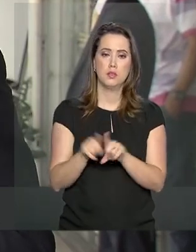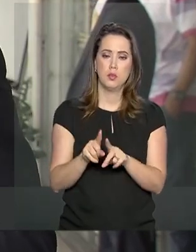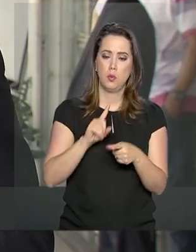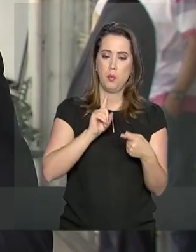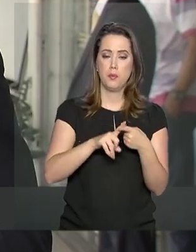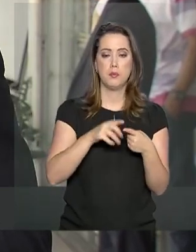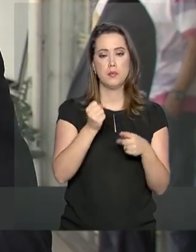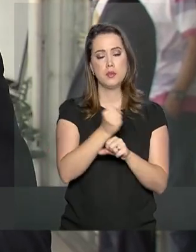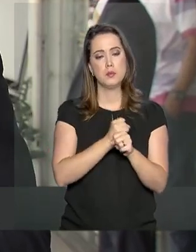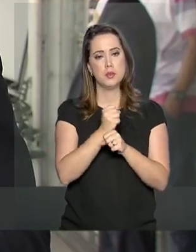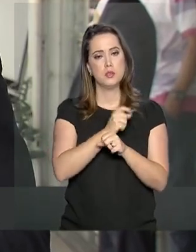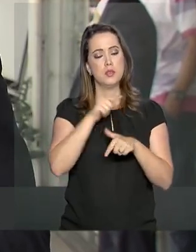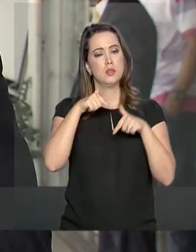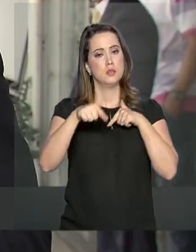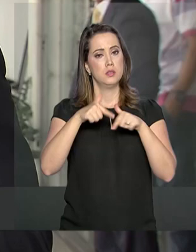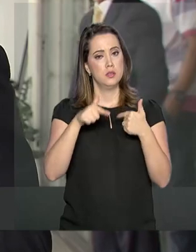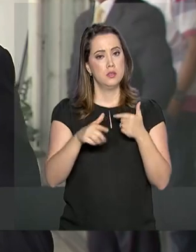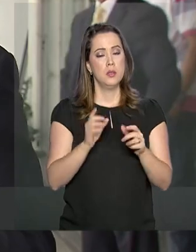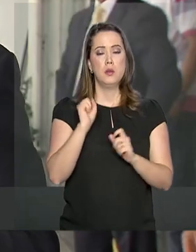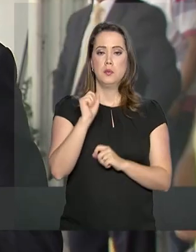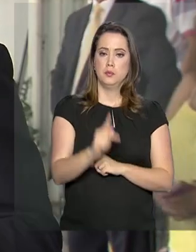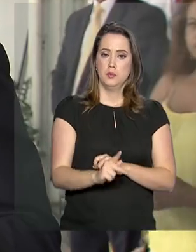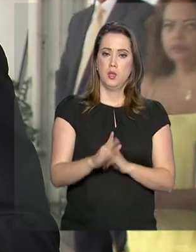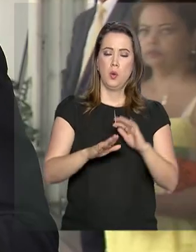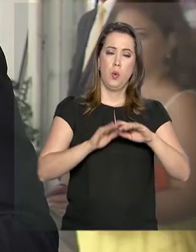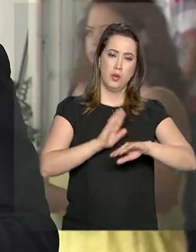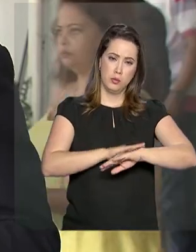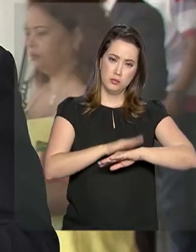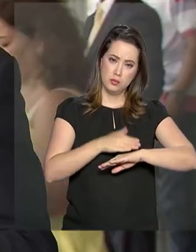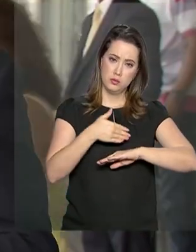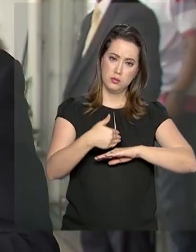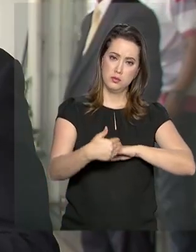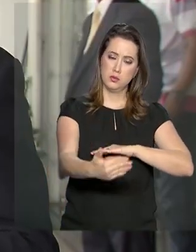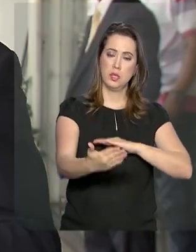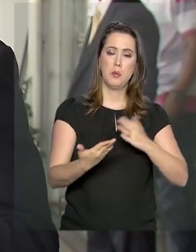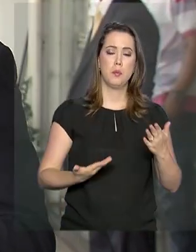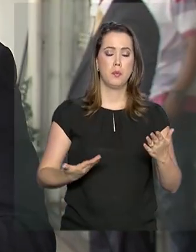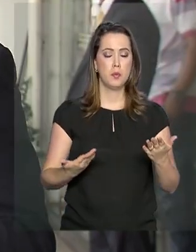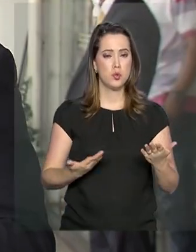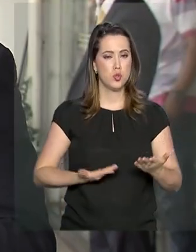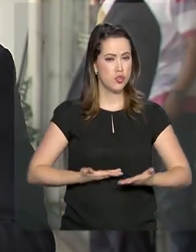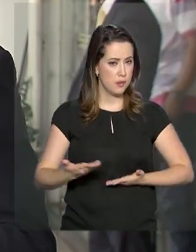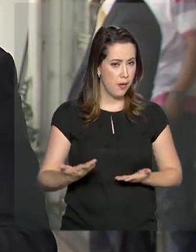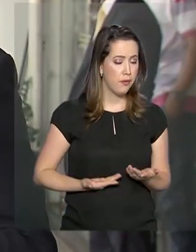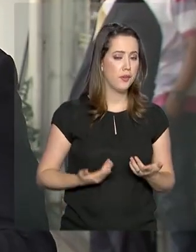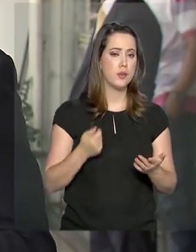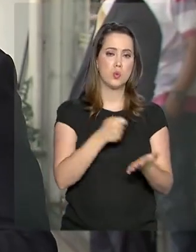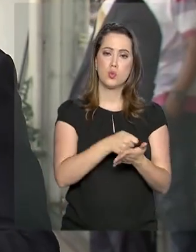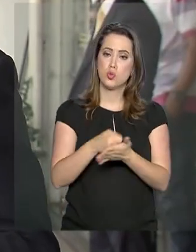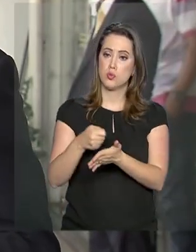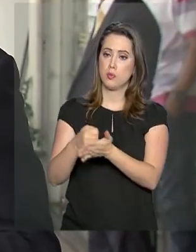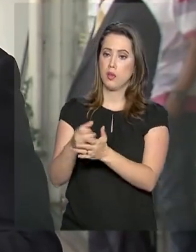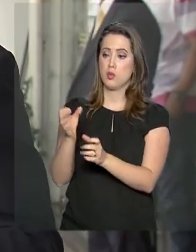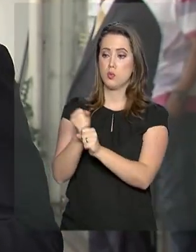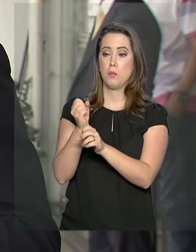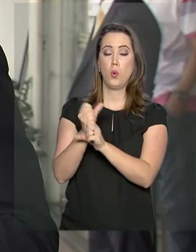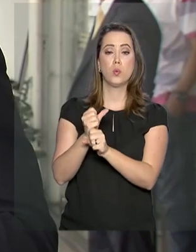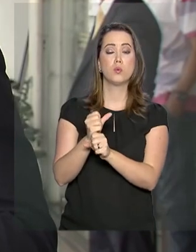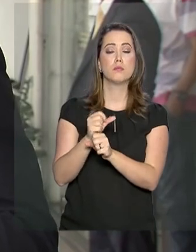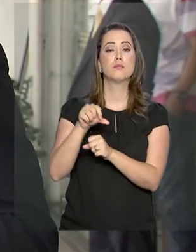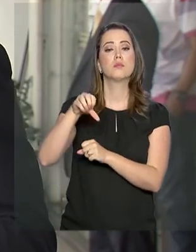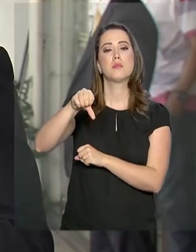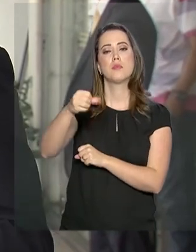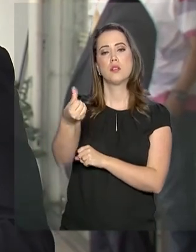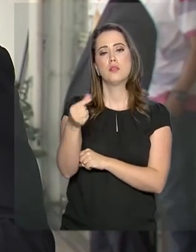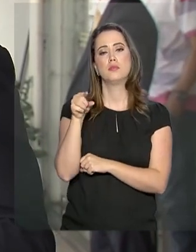primeiro ano, os servidores poderão se aposentar quando o tempo de contribuição e de serviço somarem 96 pontos. A partir